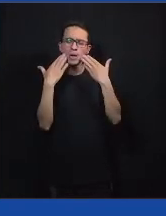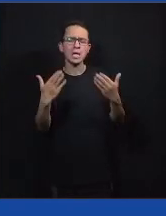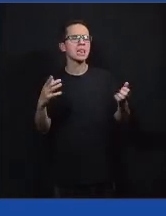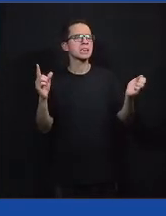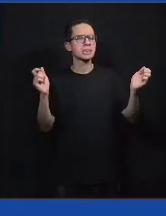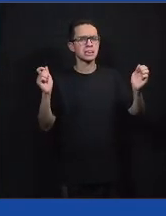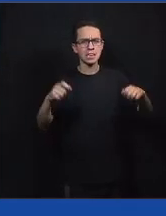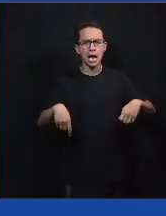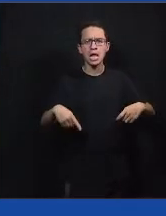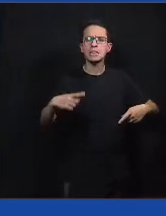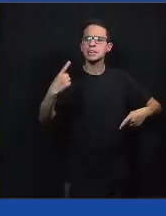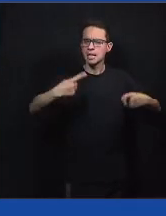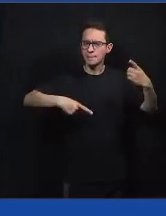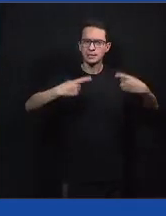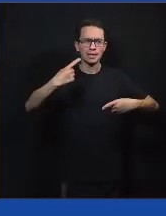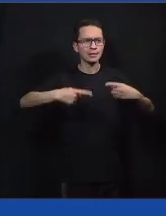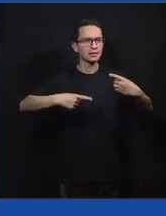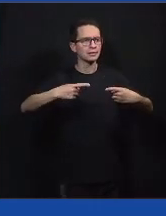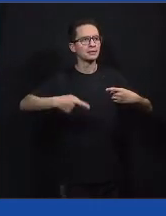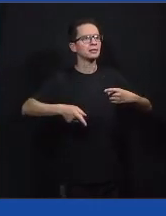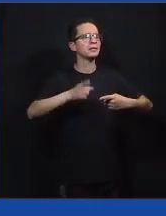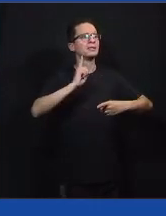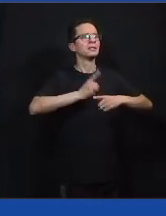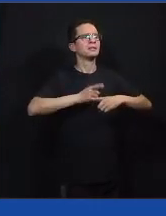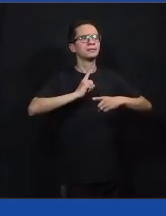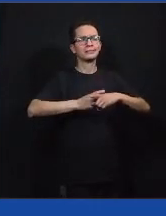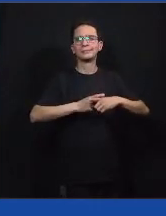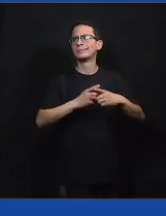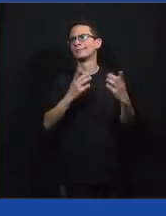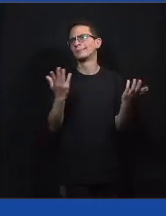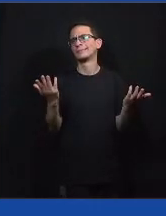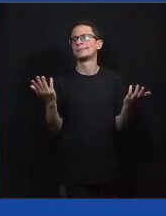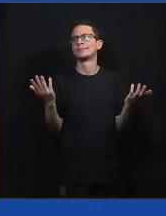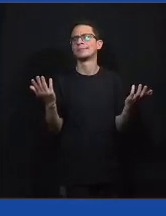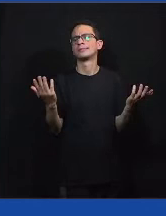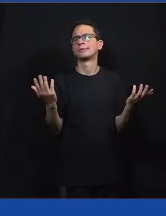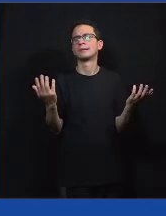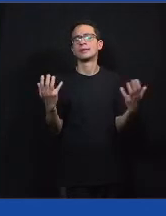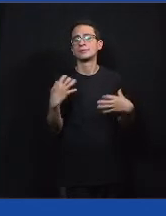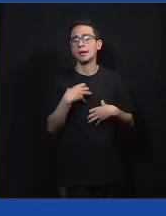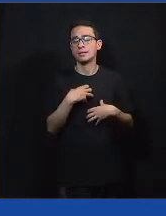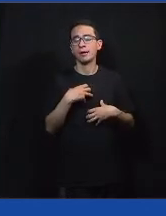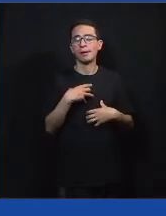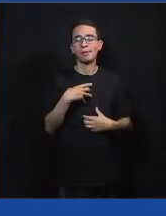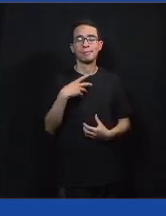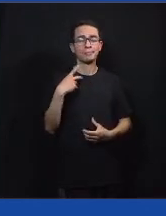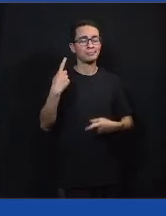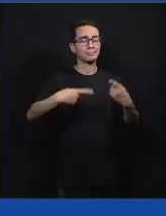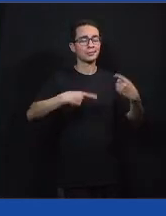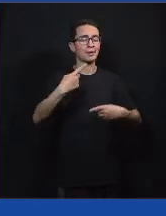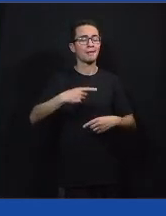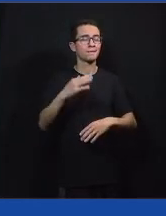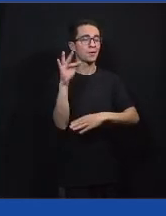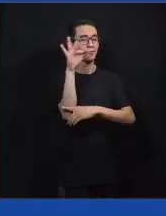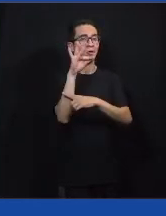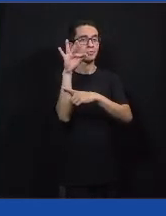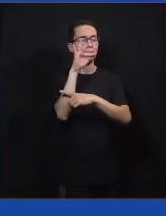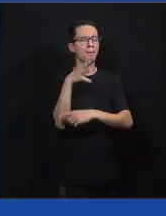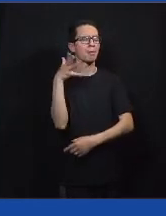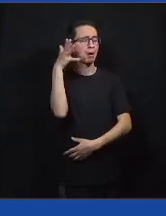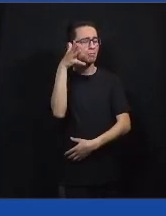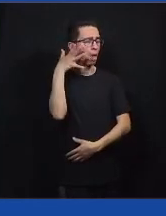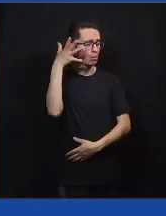Porque a gente sabe que, hoje, o viés político é muito formal. Ele é feito de uma forma para as pessoas não entenderem.